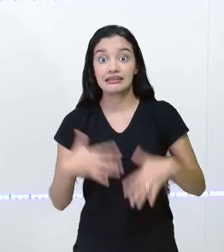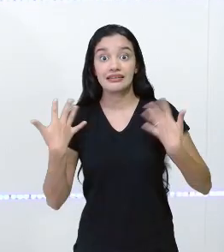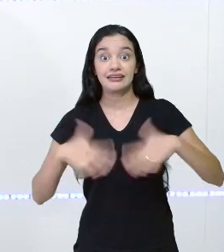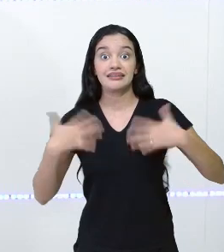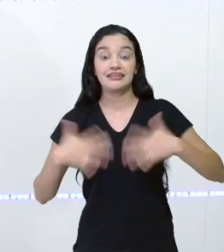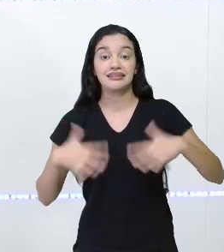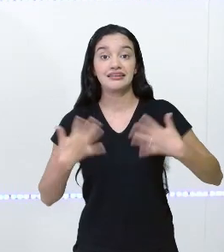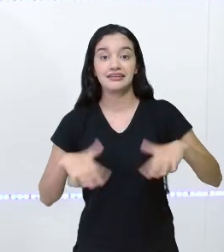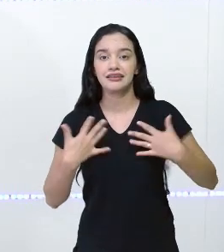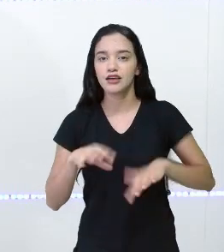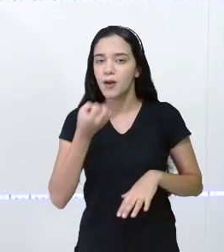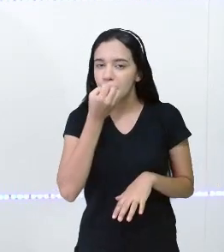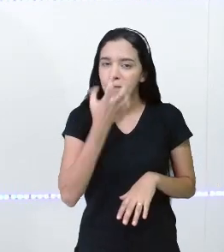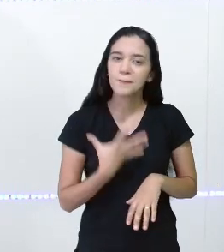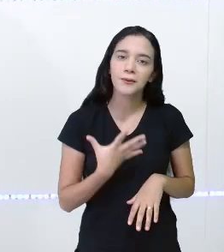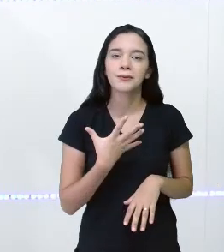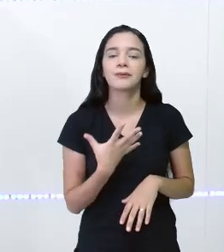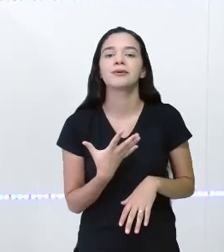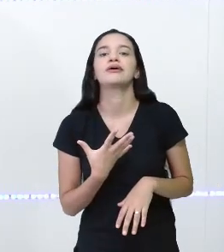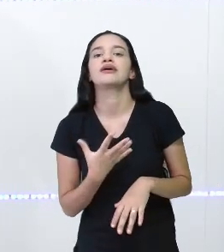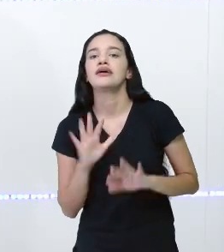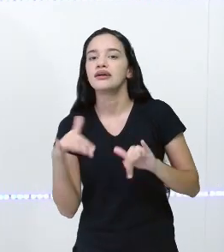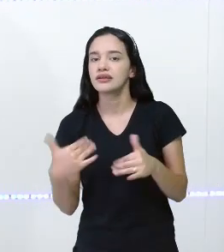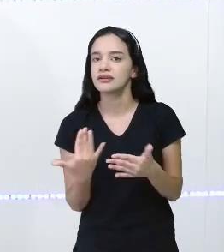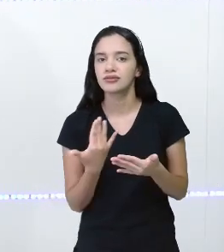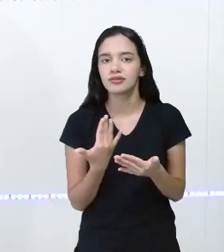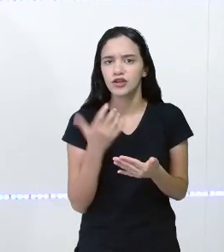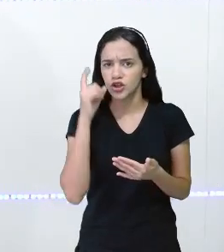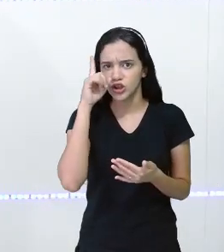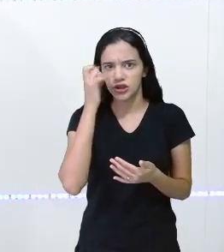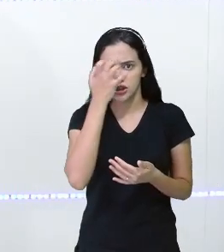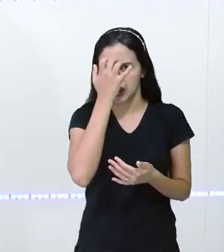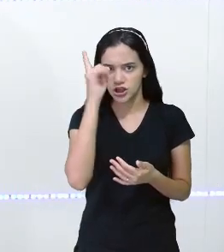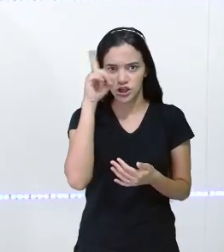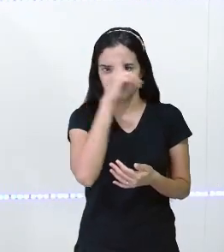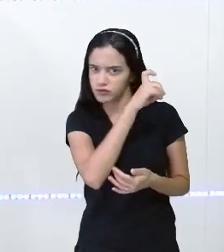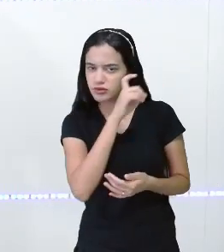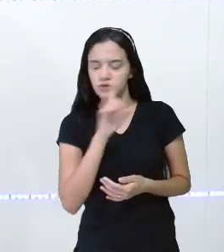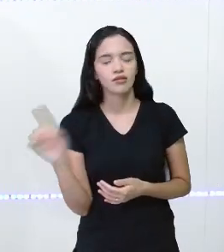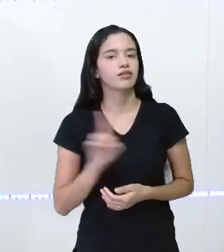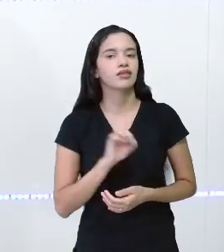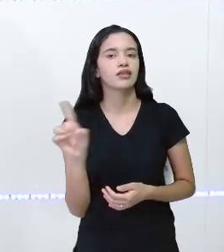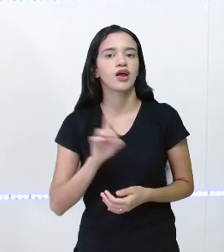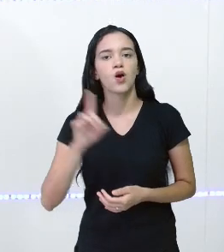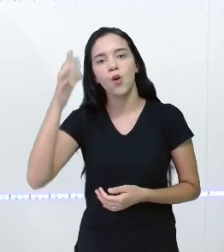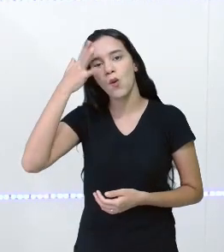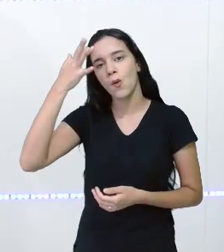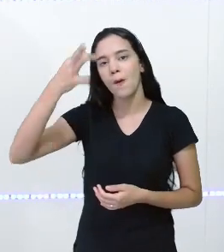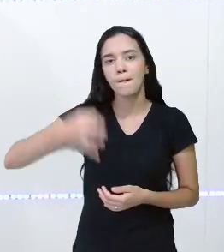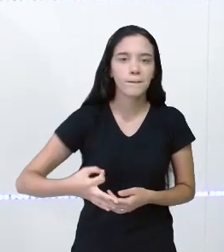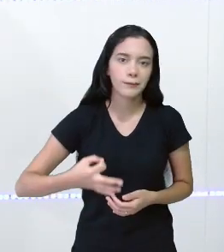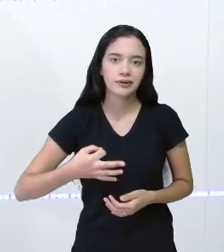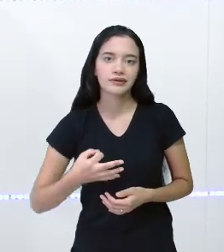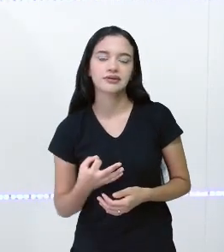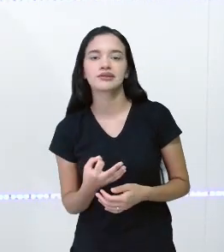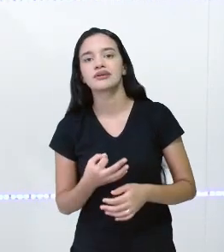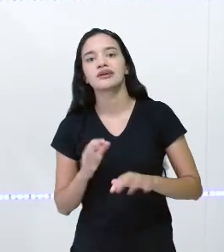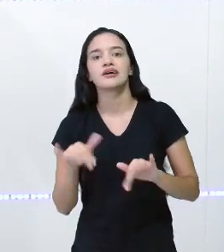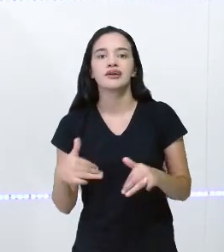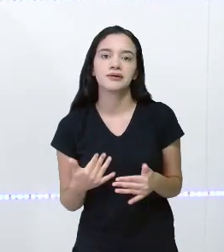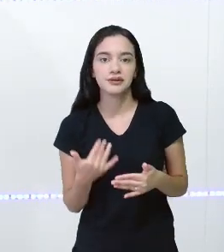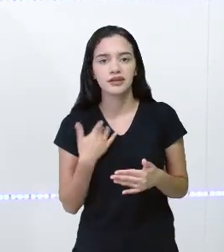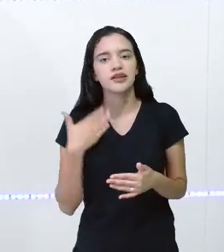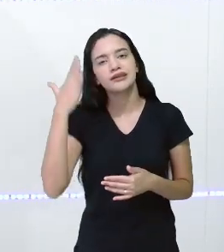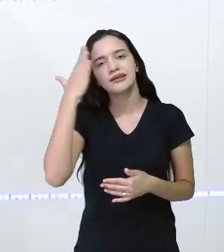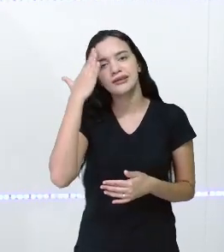Eita, que bom! Então, não vai ser nada difícil para vocês compreenderem, acompanhar